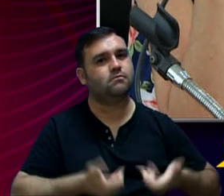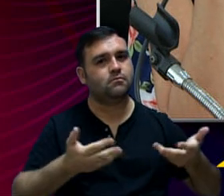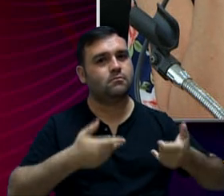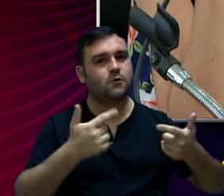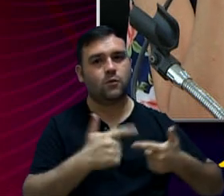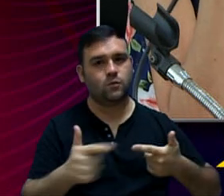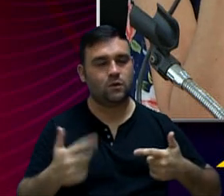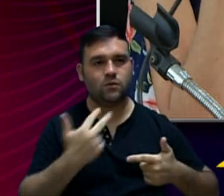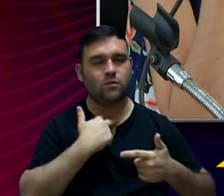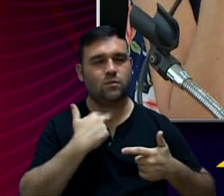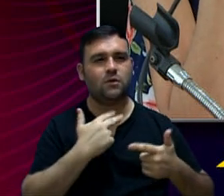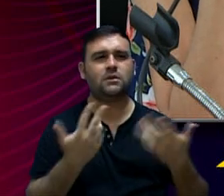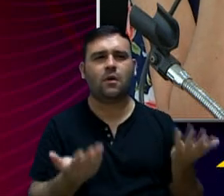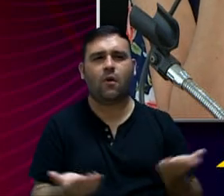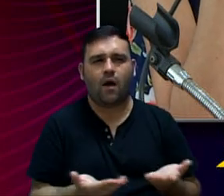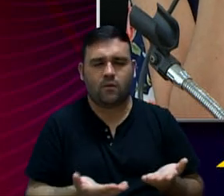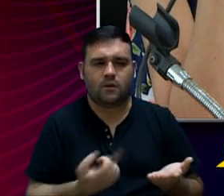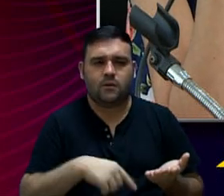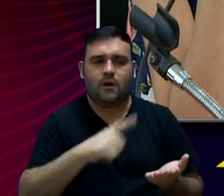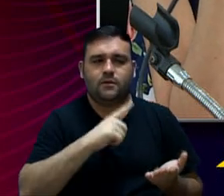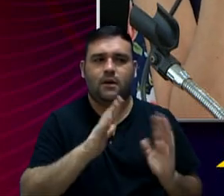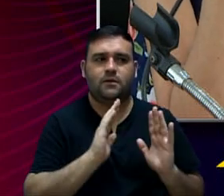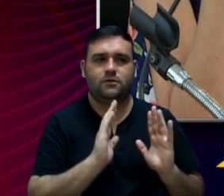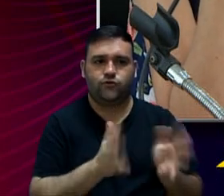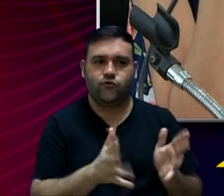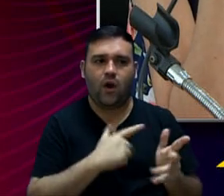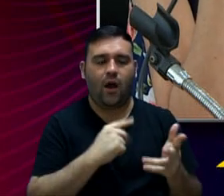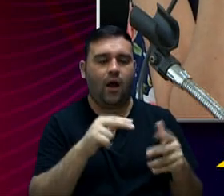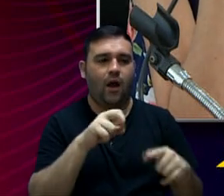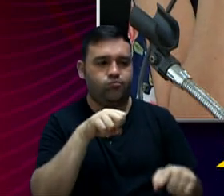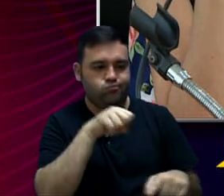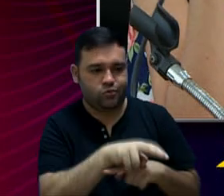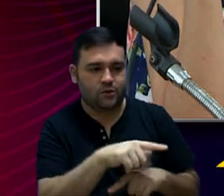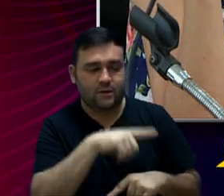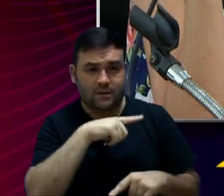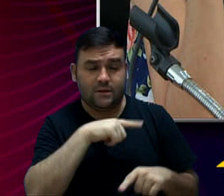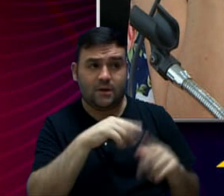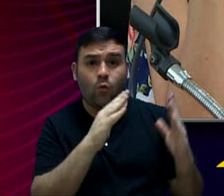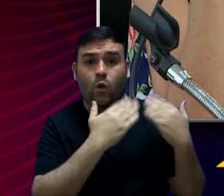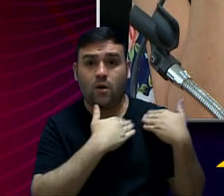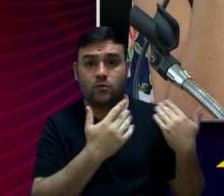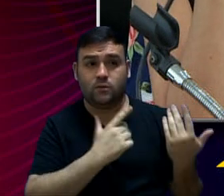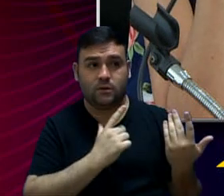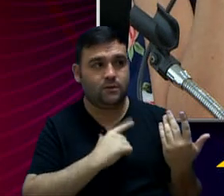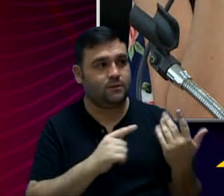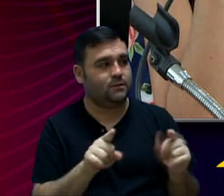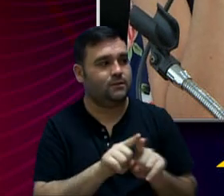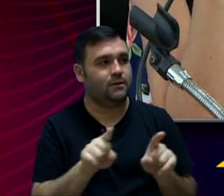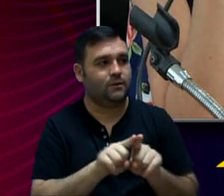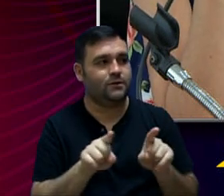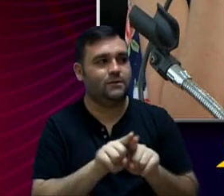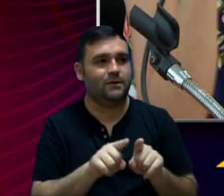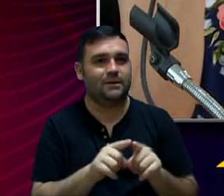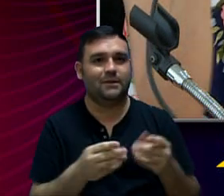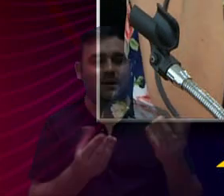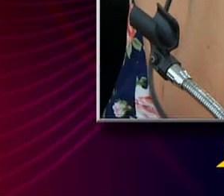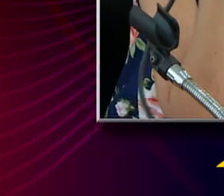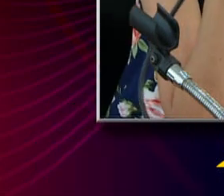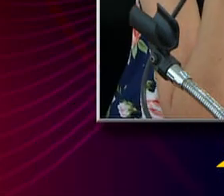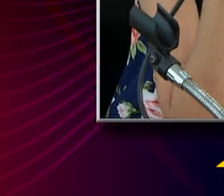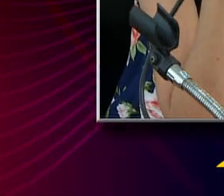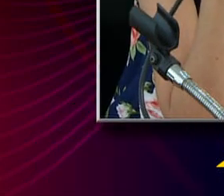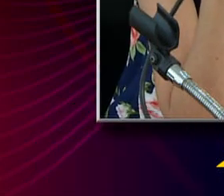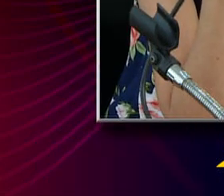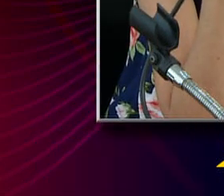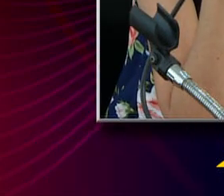pergunta que fica, sendo que já existiam esses cargos, e, por algum motivo, foram exonerados, ou